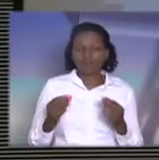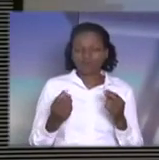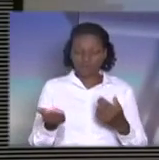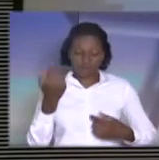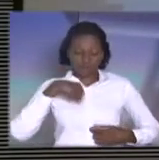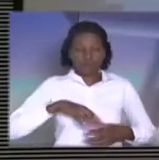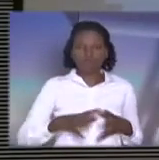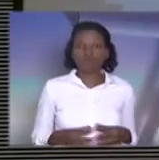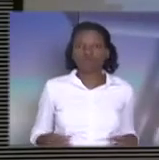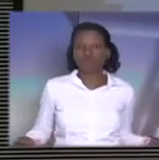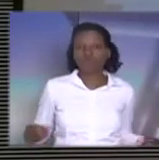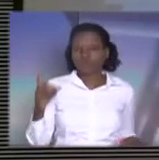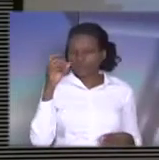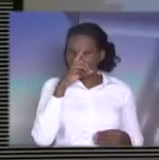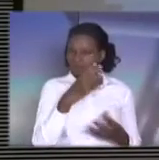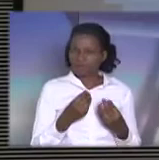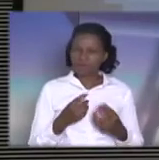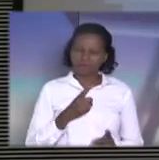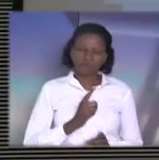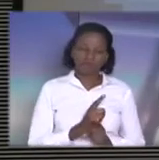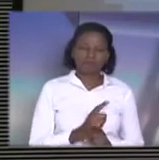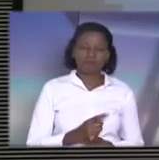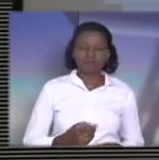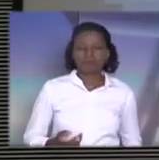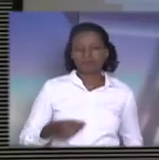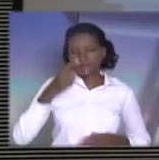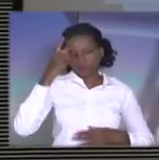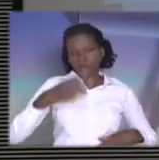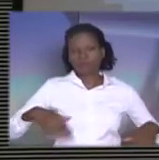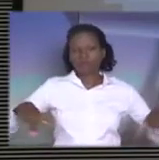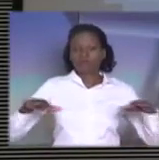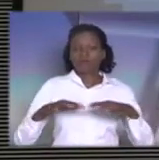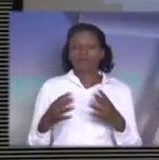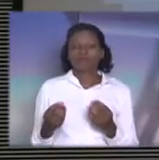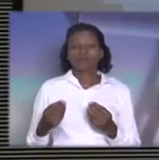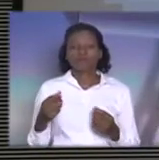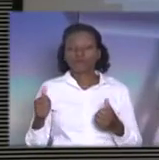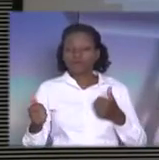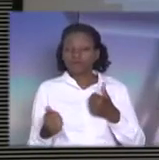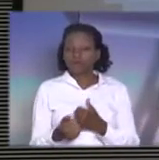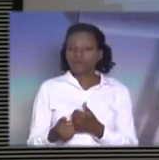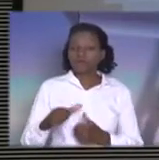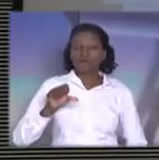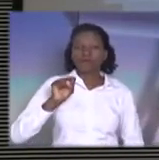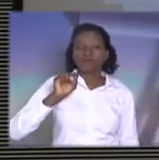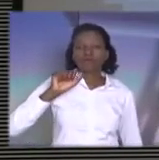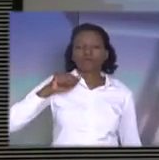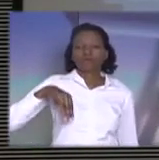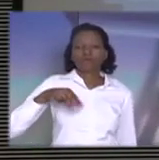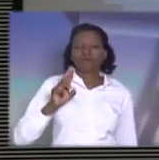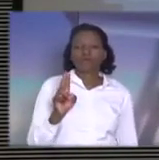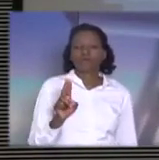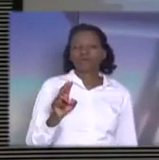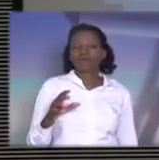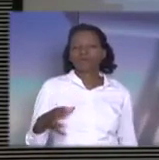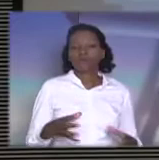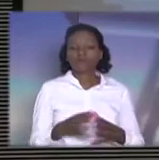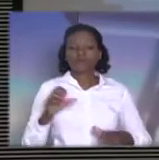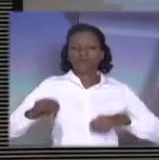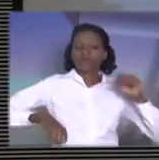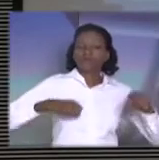calibre 22. Está lá o povo em volta, todo mundo, lá está o SAMU, ciclistas, e o vagabundo deitado no chão.